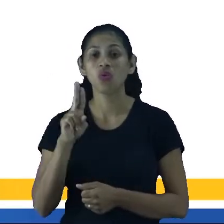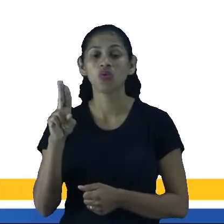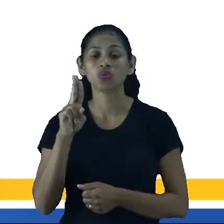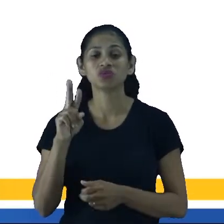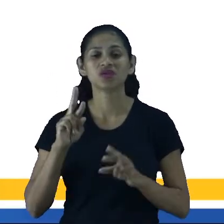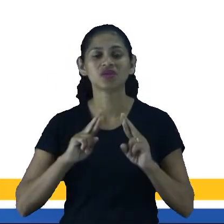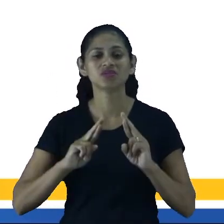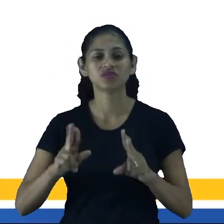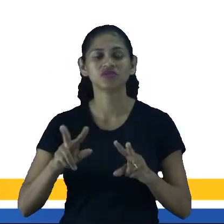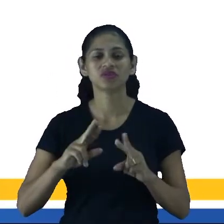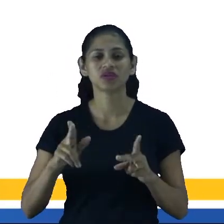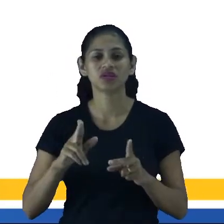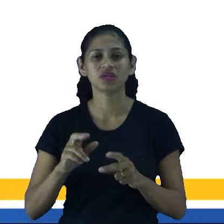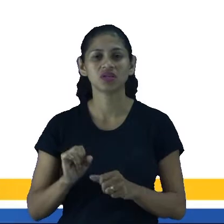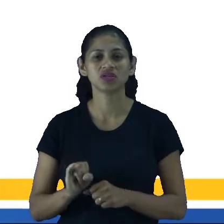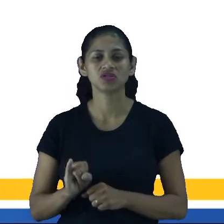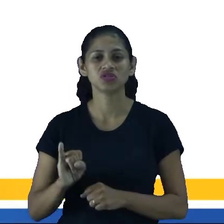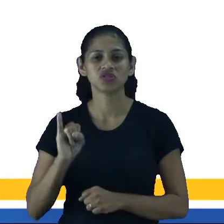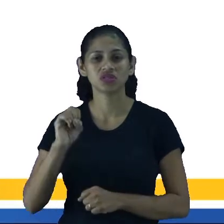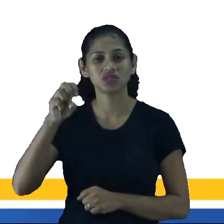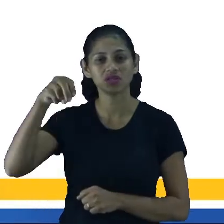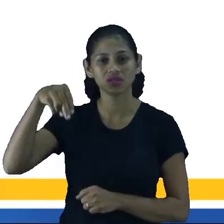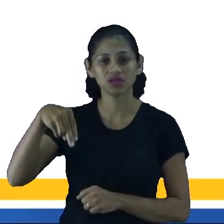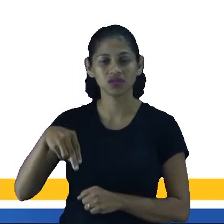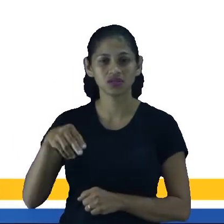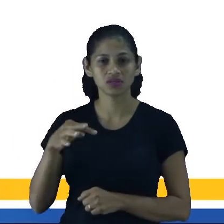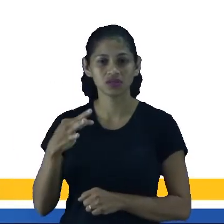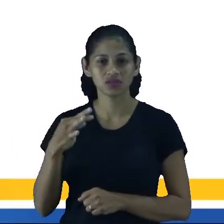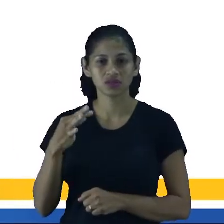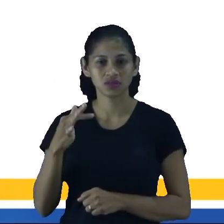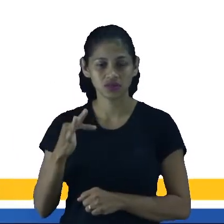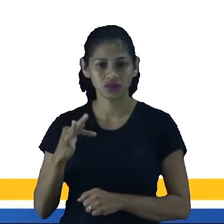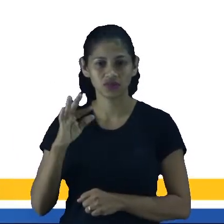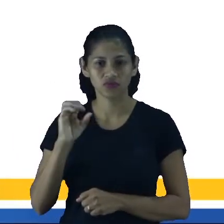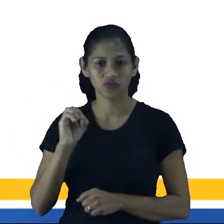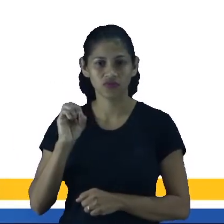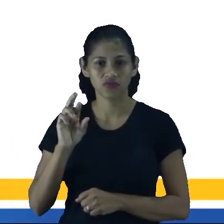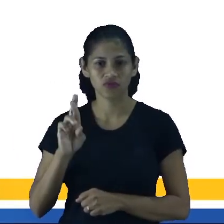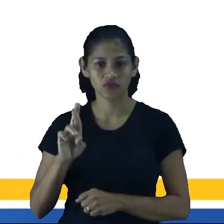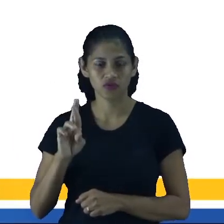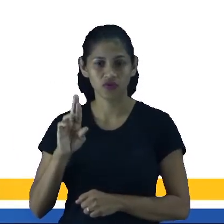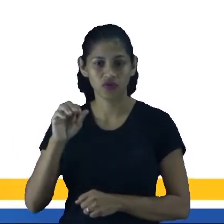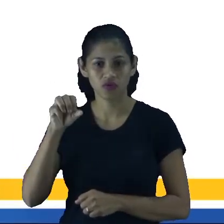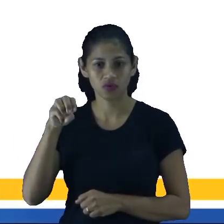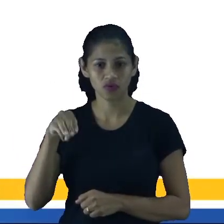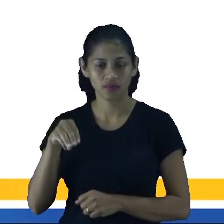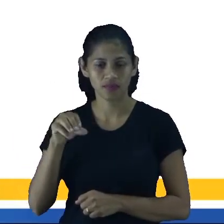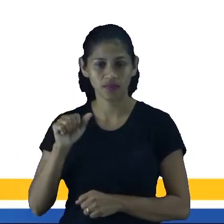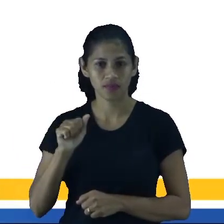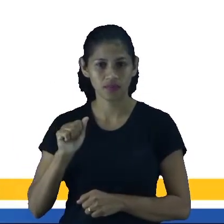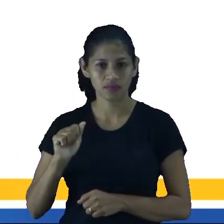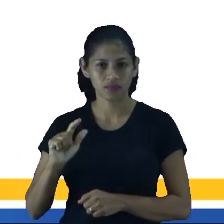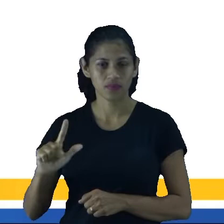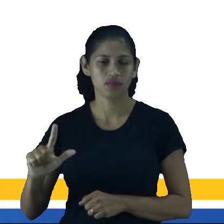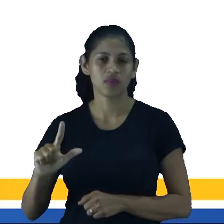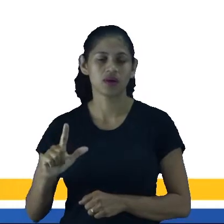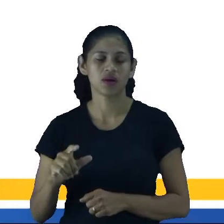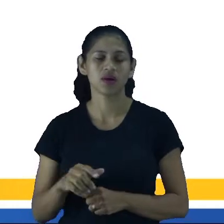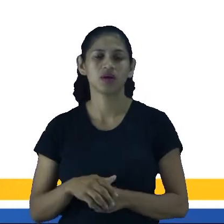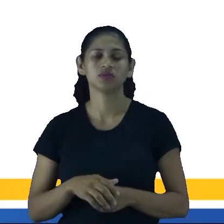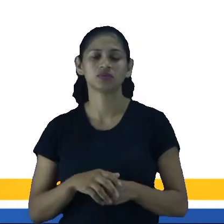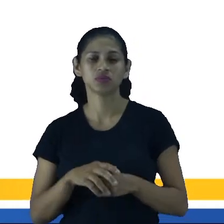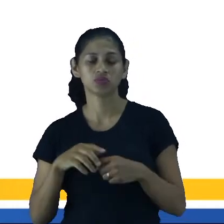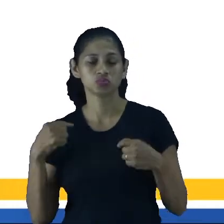o uso é mais informal. Então a gente tem que se filtrar, né, em como escrever as palavras corretamente, né?